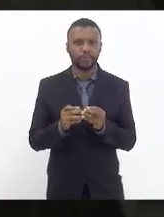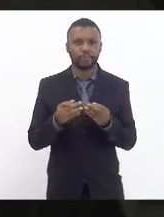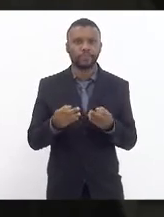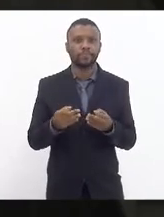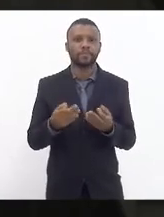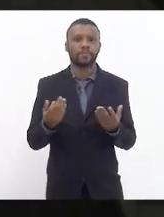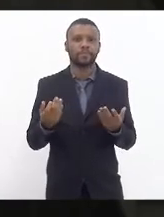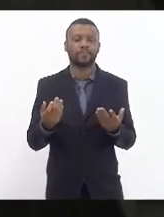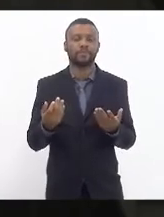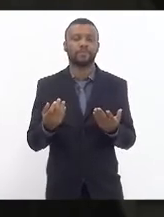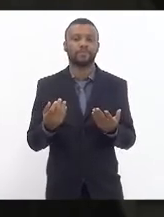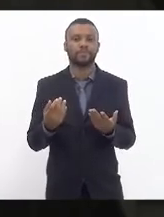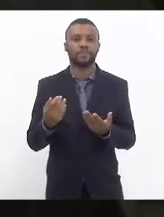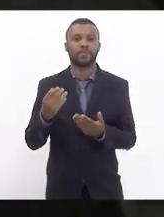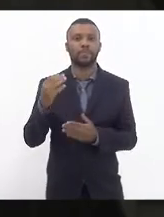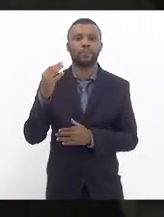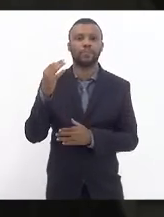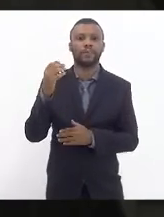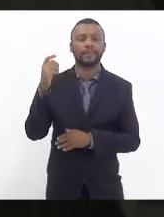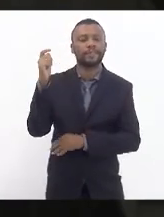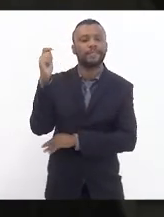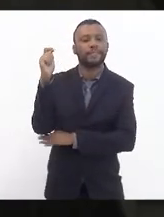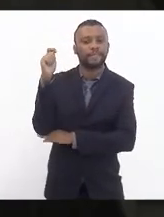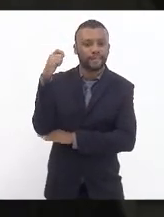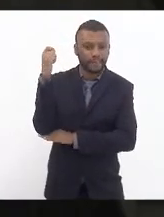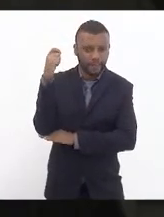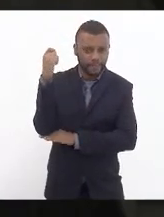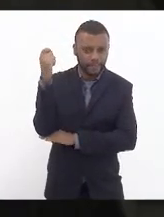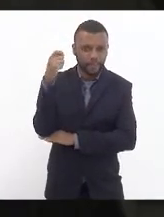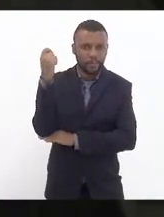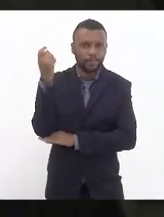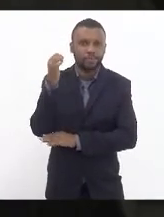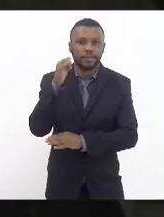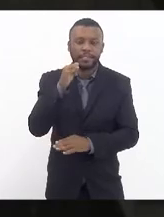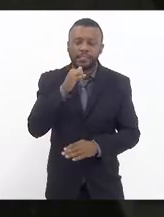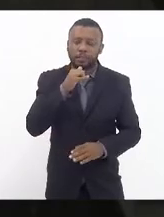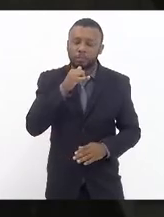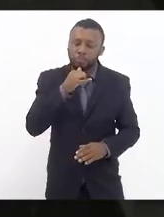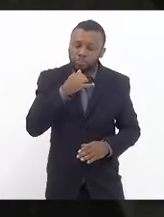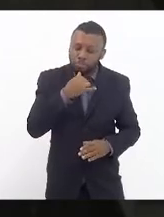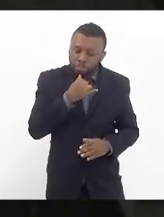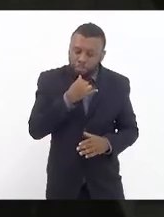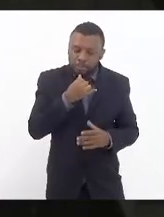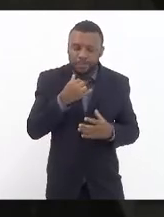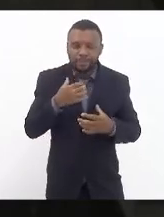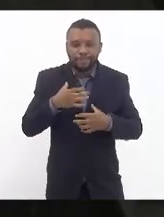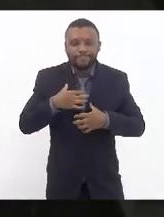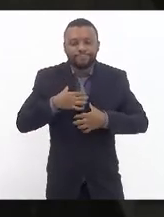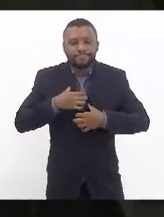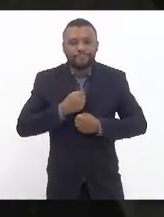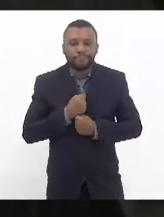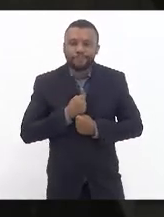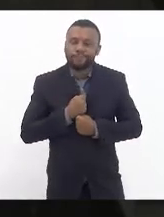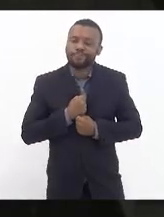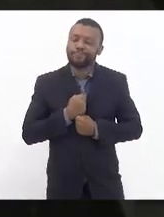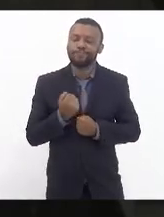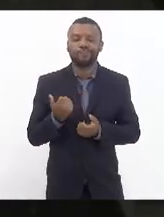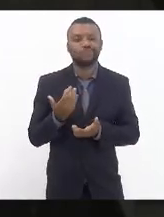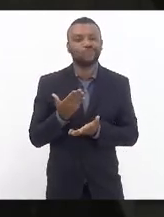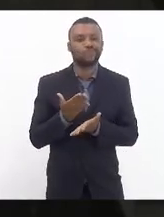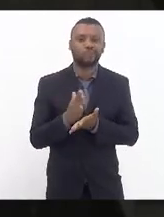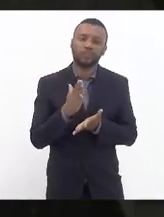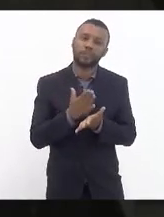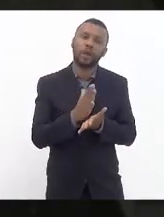com esta federação, para minha tristeza e mágoa, não me restou outro